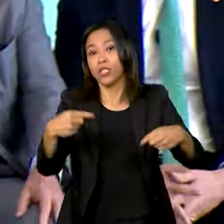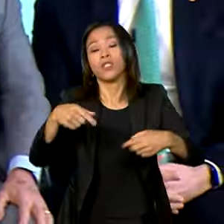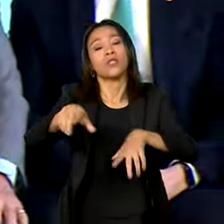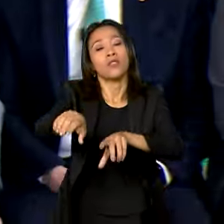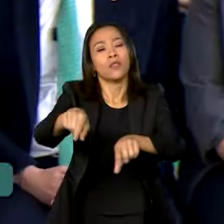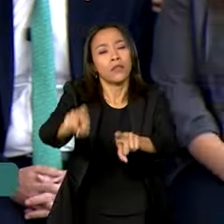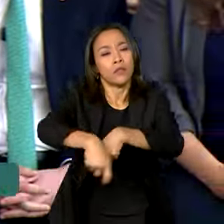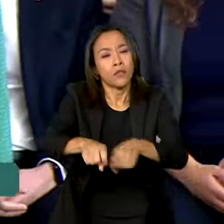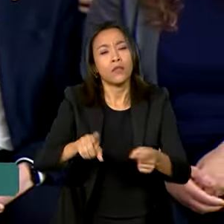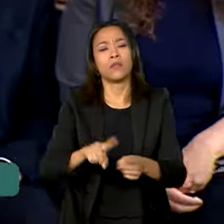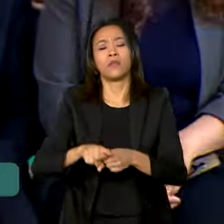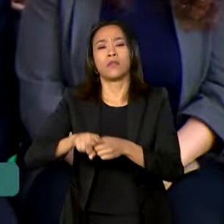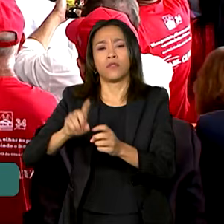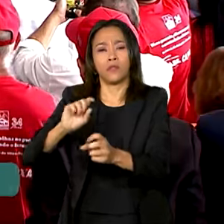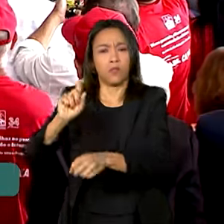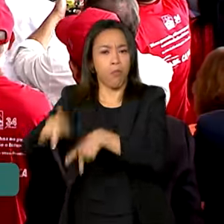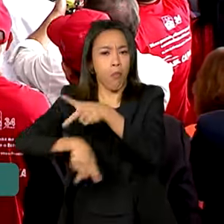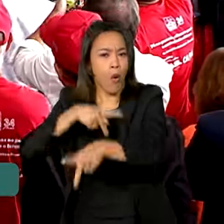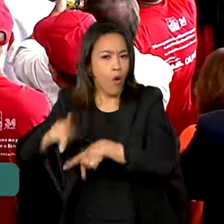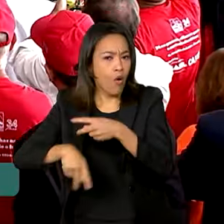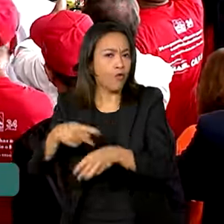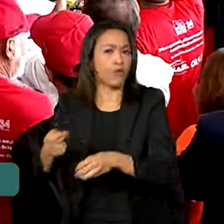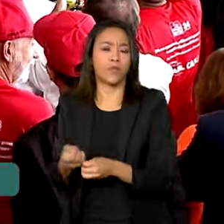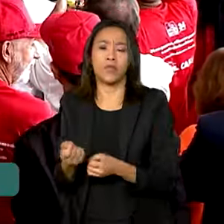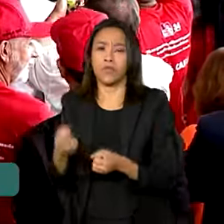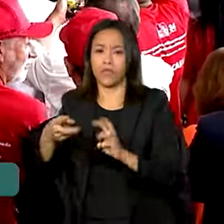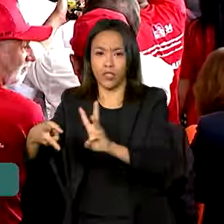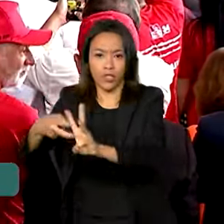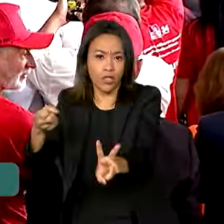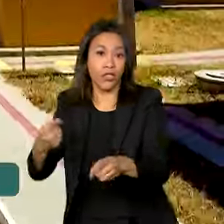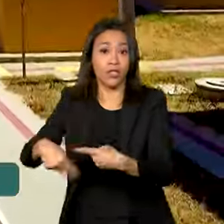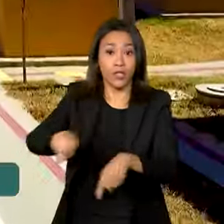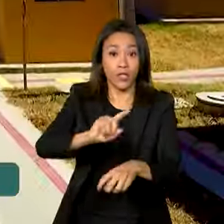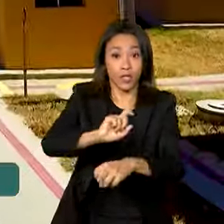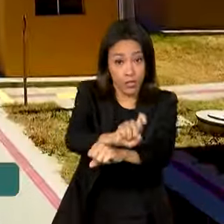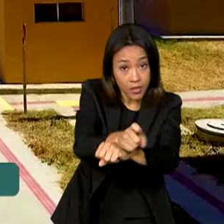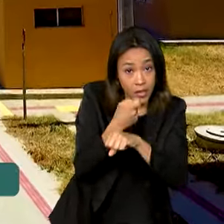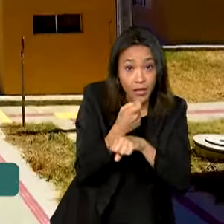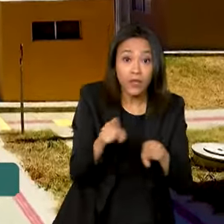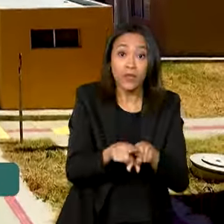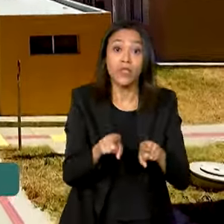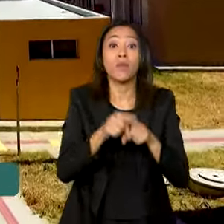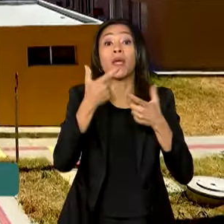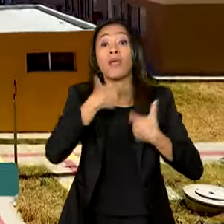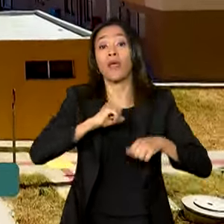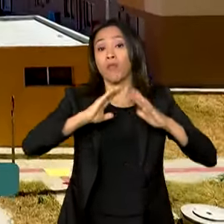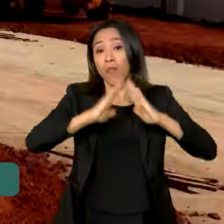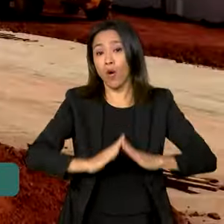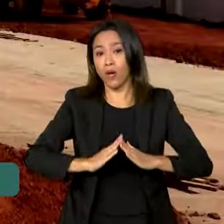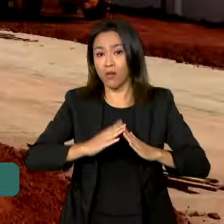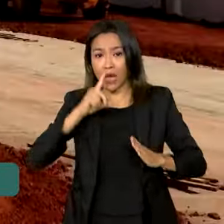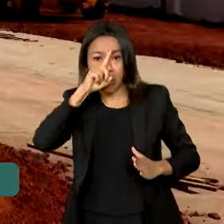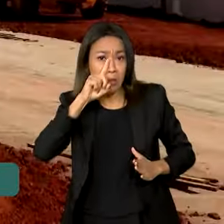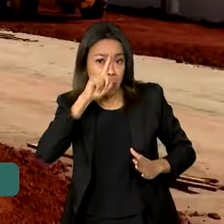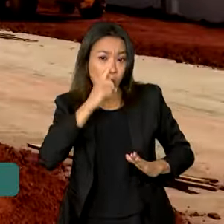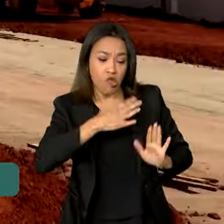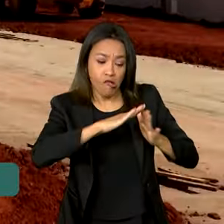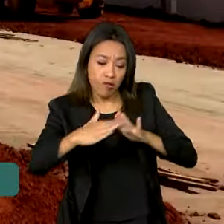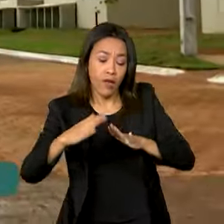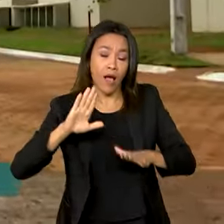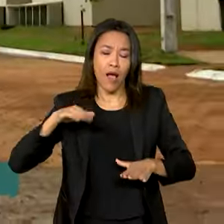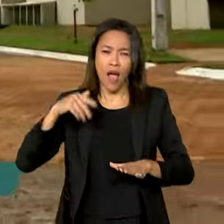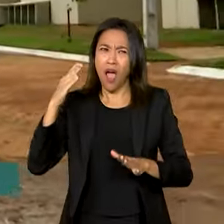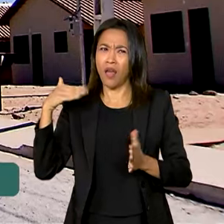povos indígenas e movimentos de luta por moradia e locais vulneráveis. Até 2026, a meta é contratar